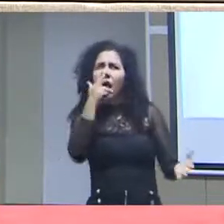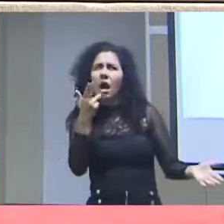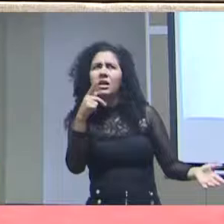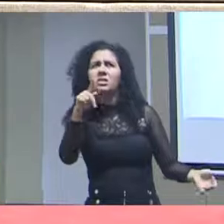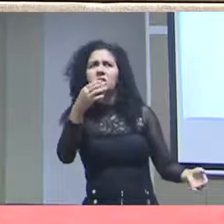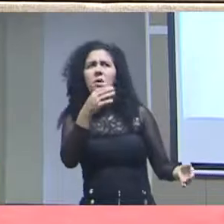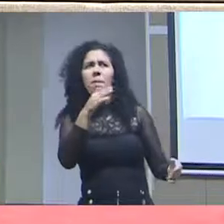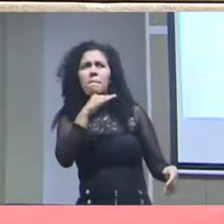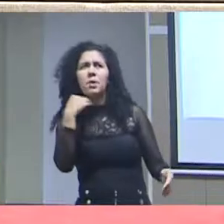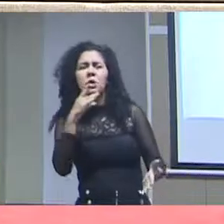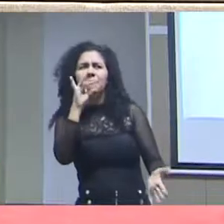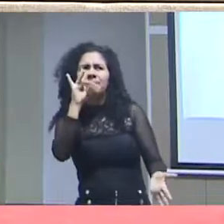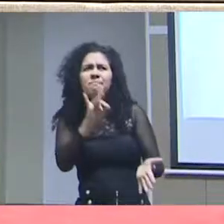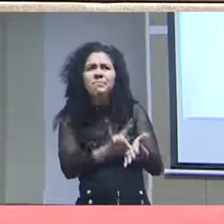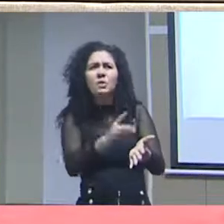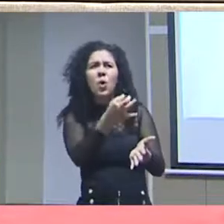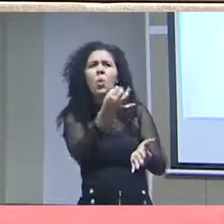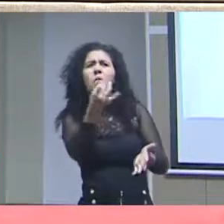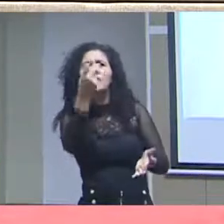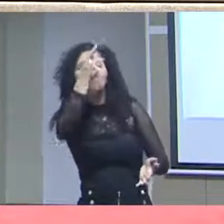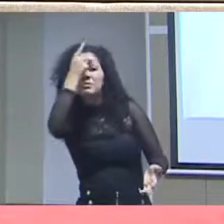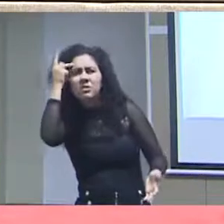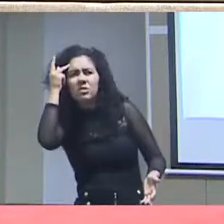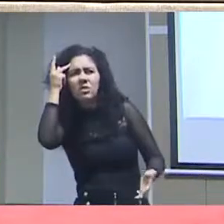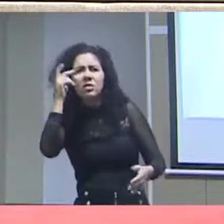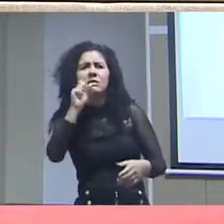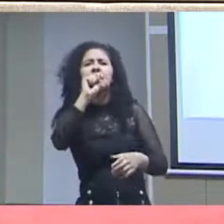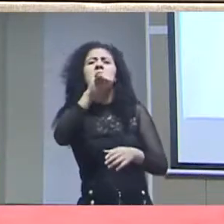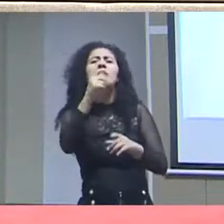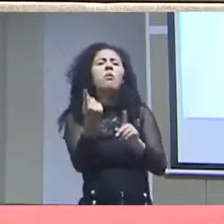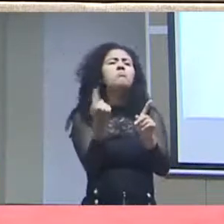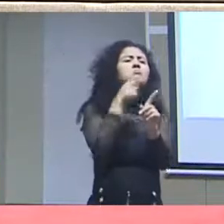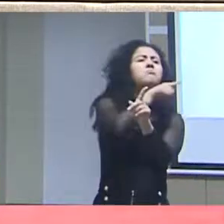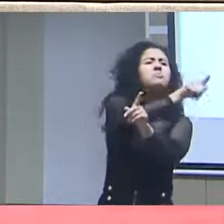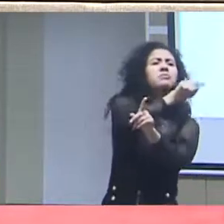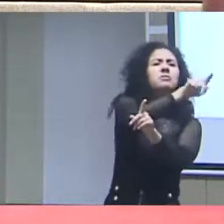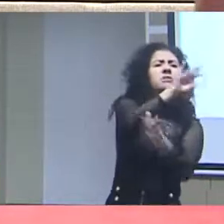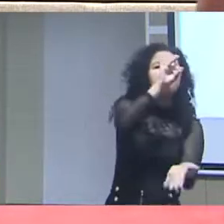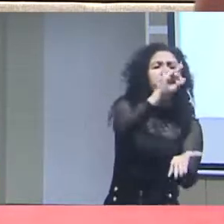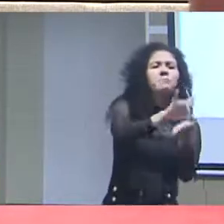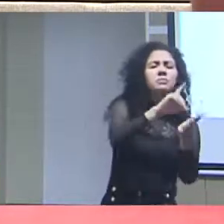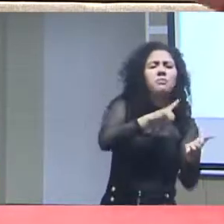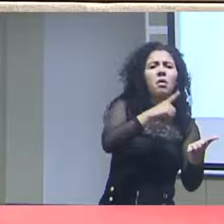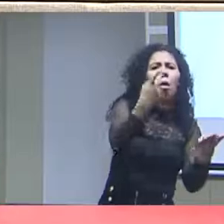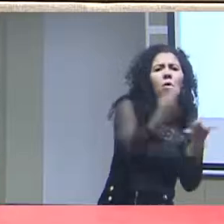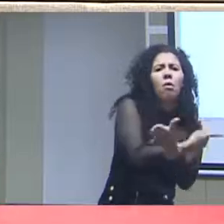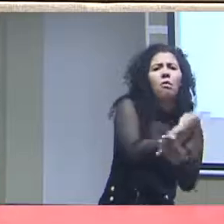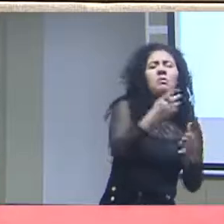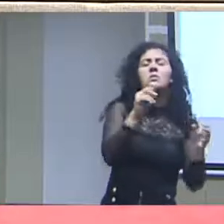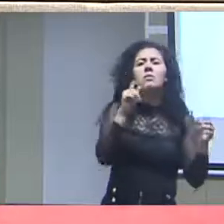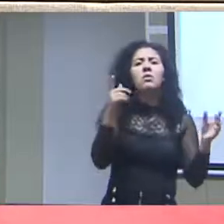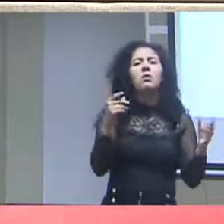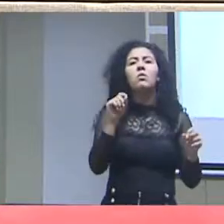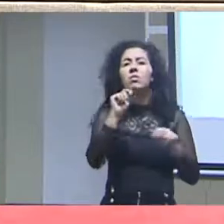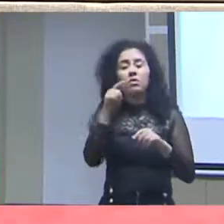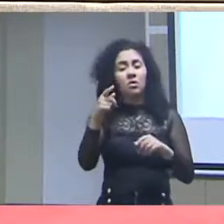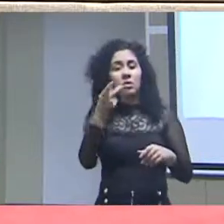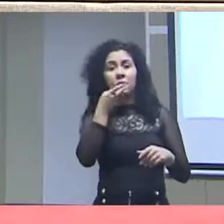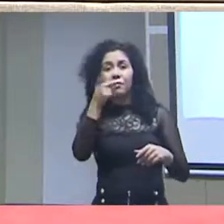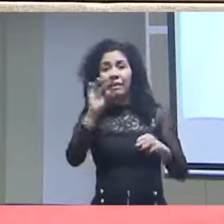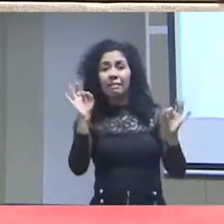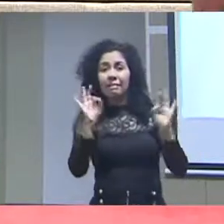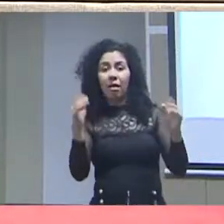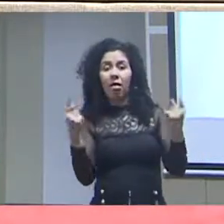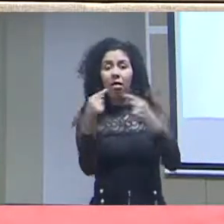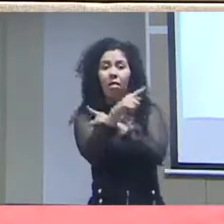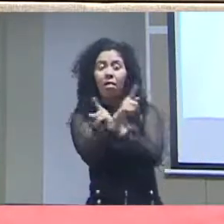será que morreu tanta gente mesmo? Será que o outro lado também não está sendo afetado? Porque só se falava do lado de quem morreu do lado de cá, não falava do lado que